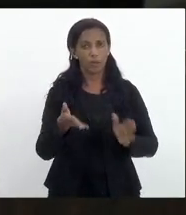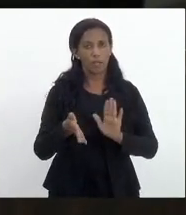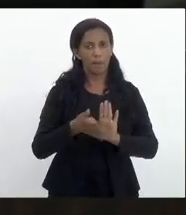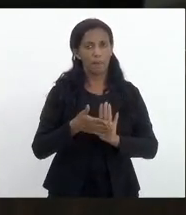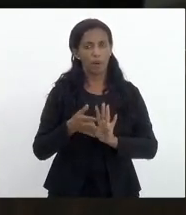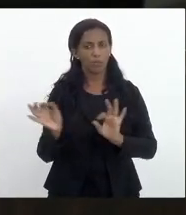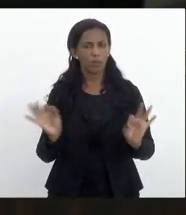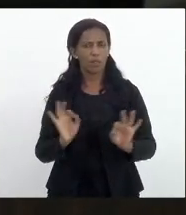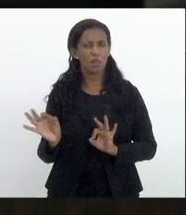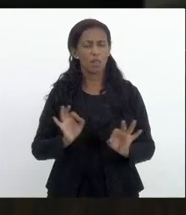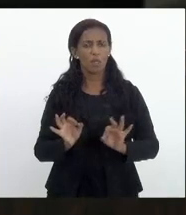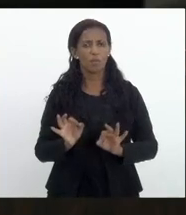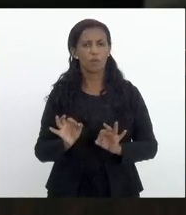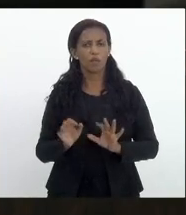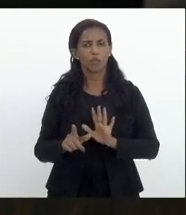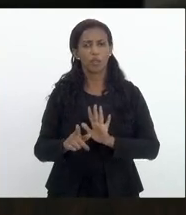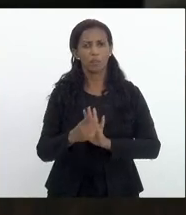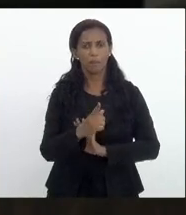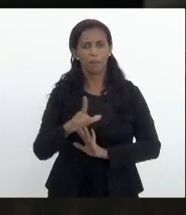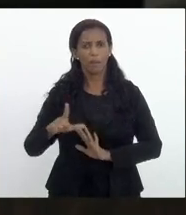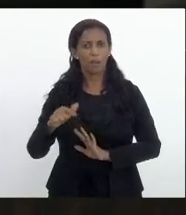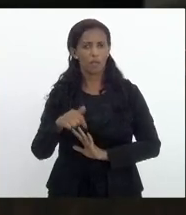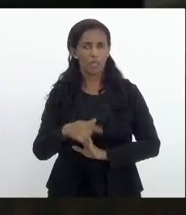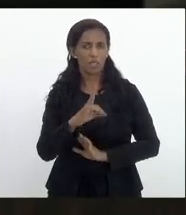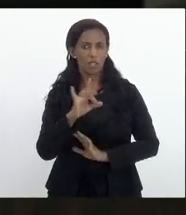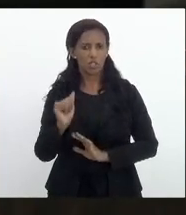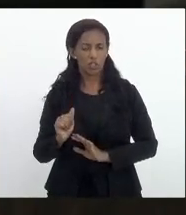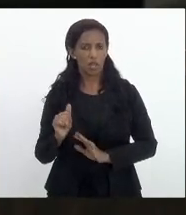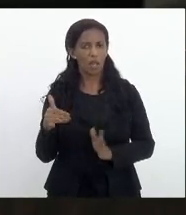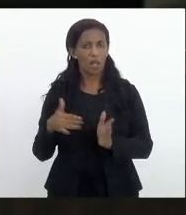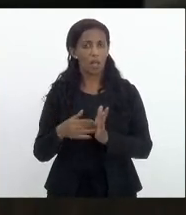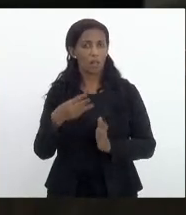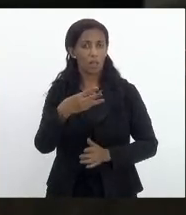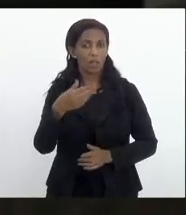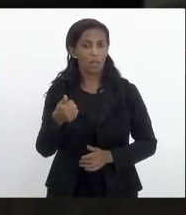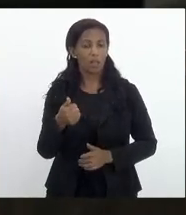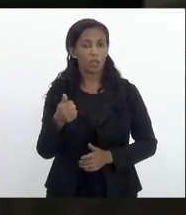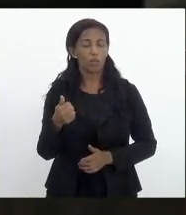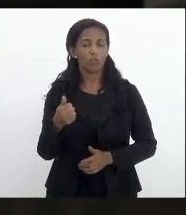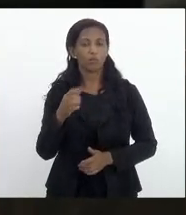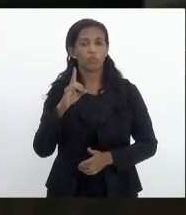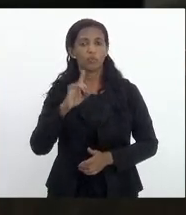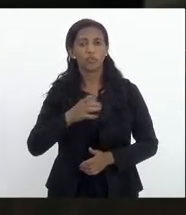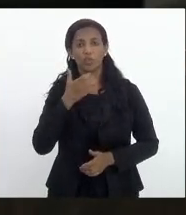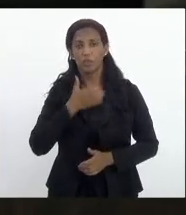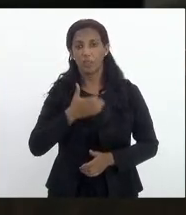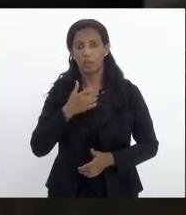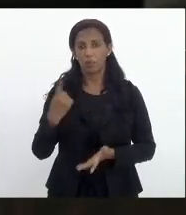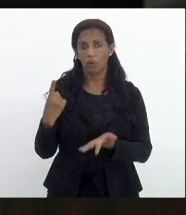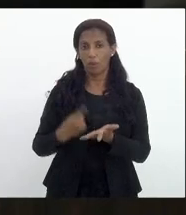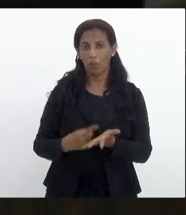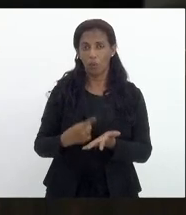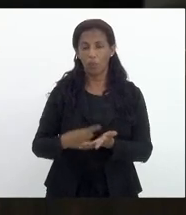nenhum projeto de lei para a prorrogação dessa data. Então, até 31 de dezembro é o acordo que nós